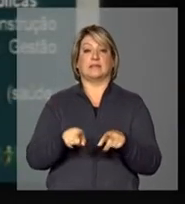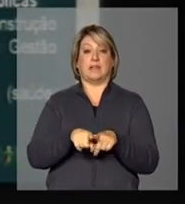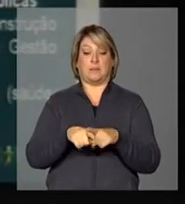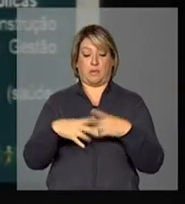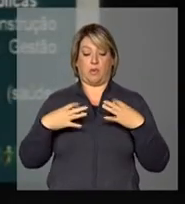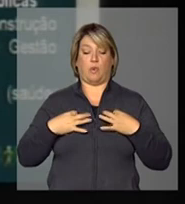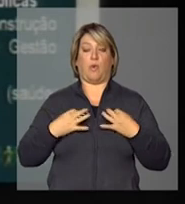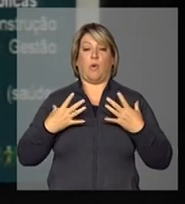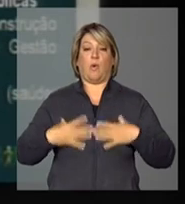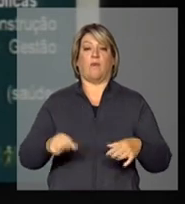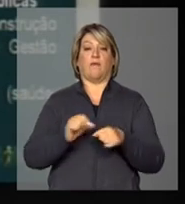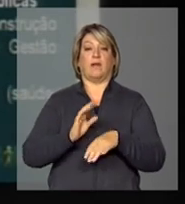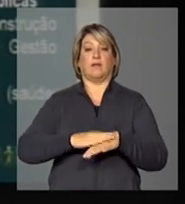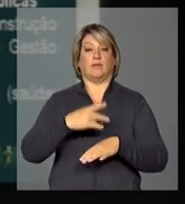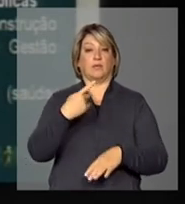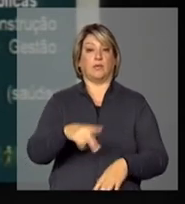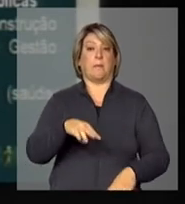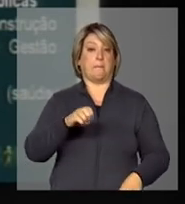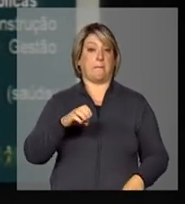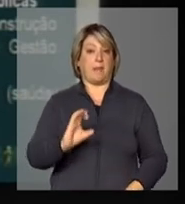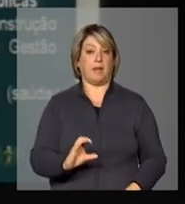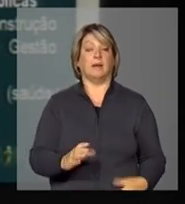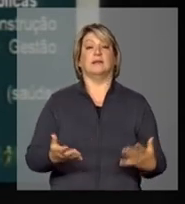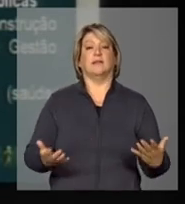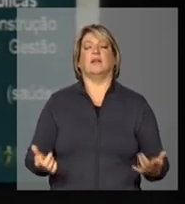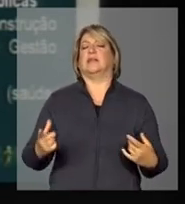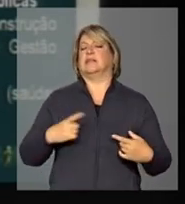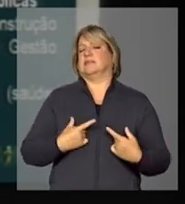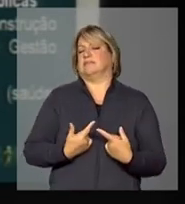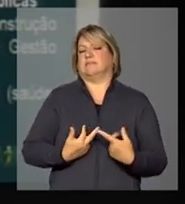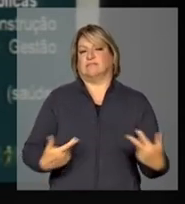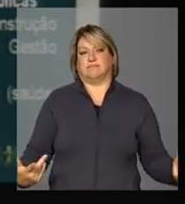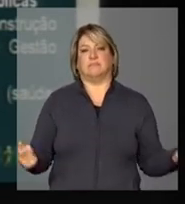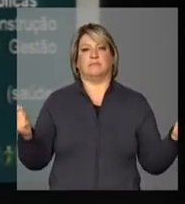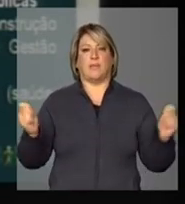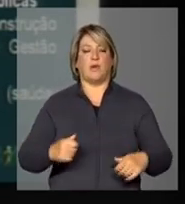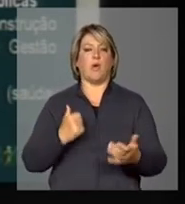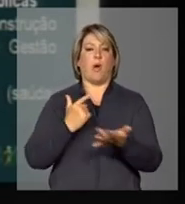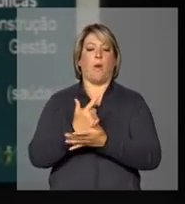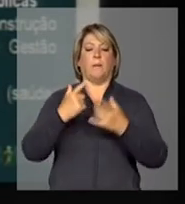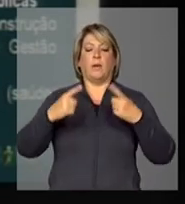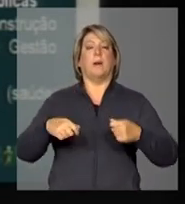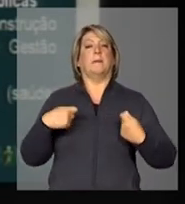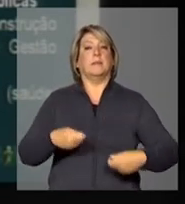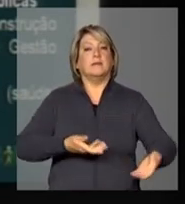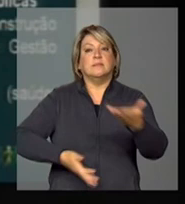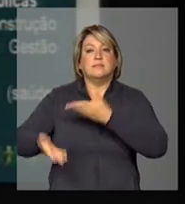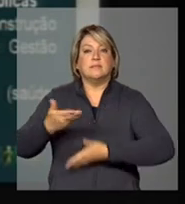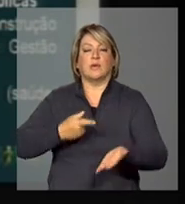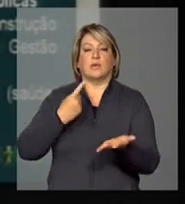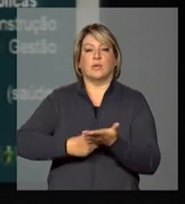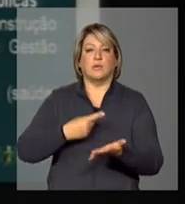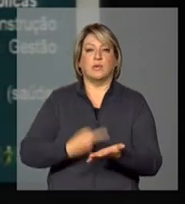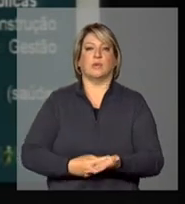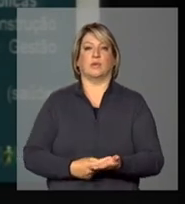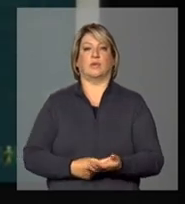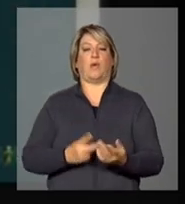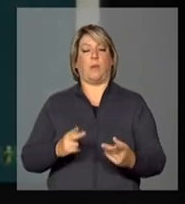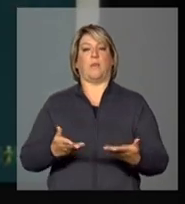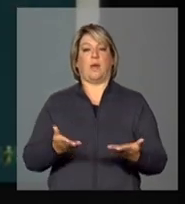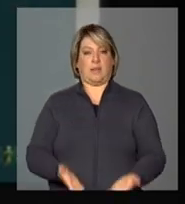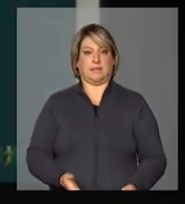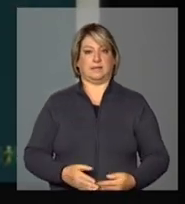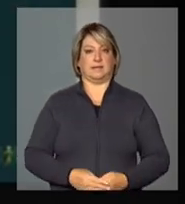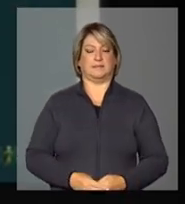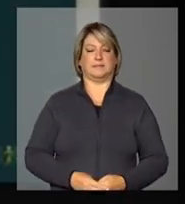são criados pelo MEC, enfim, nós temos aí um enorme potencial do ponto de vista de compras locais que precisam ser articuladas num pacto como esse.